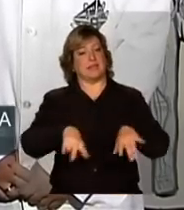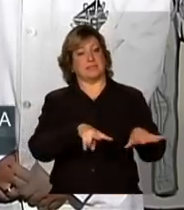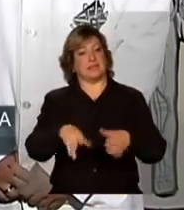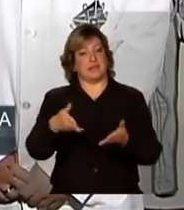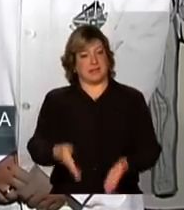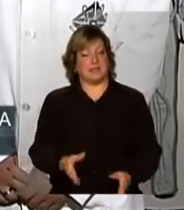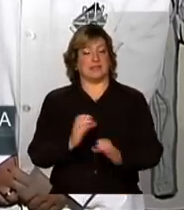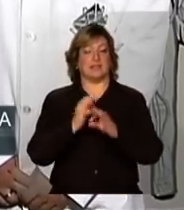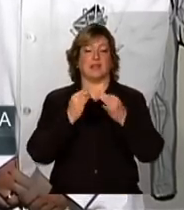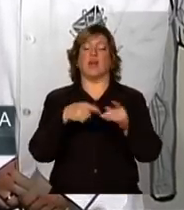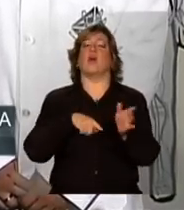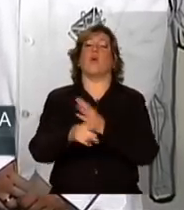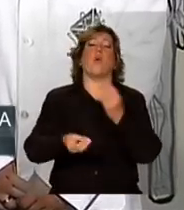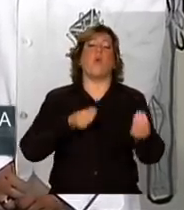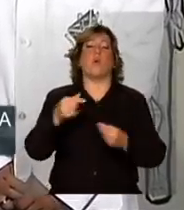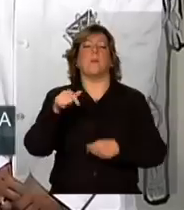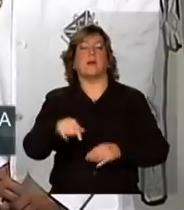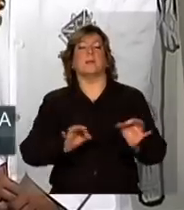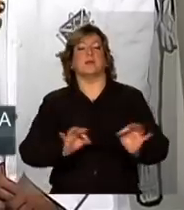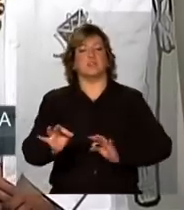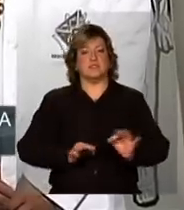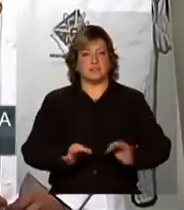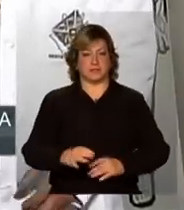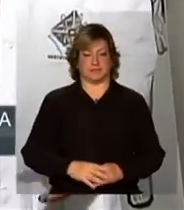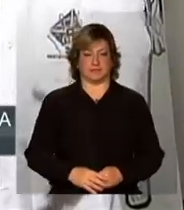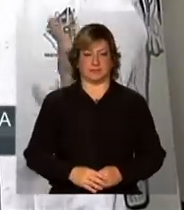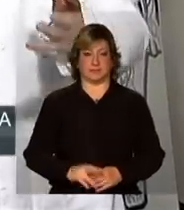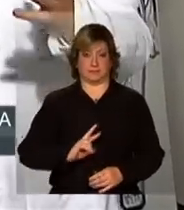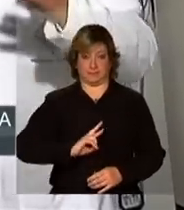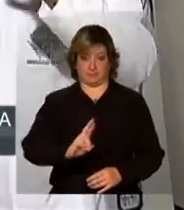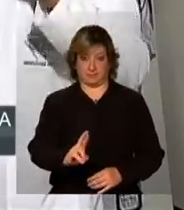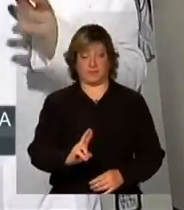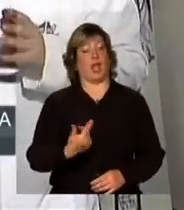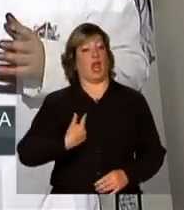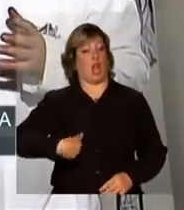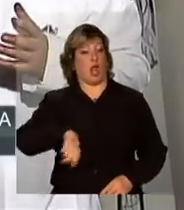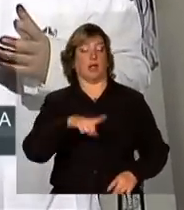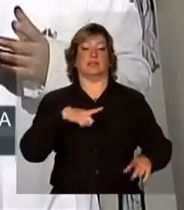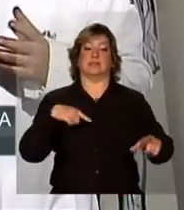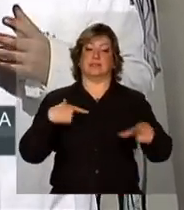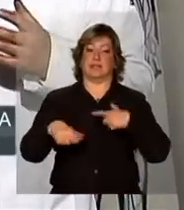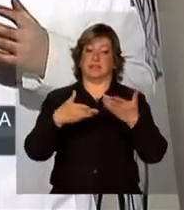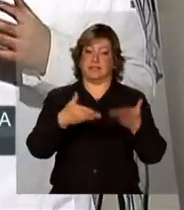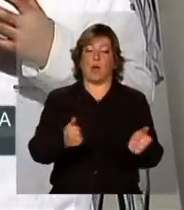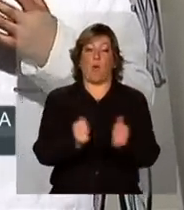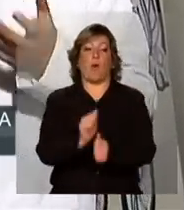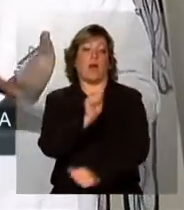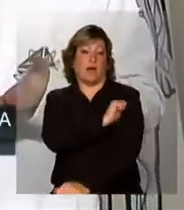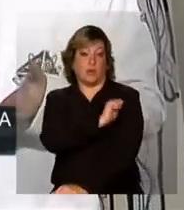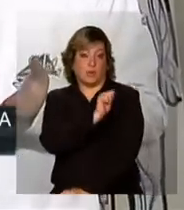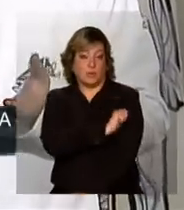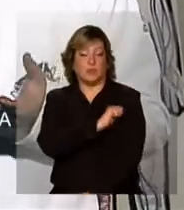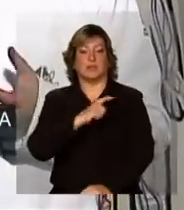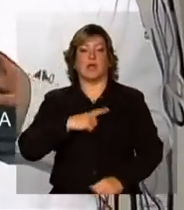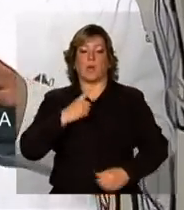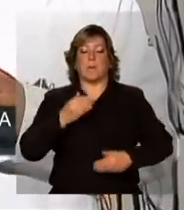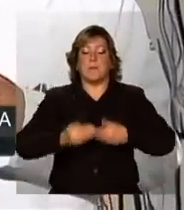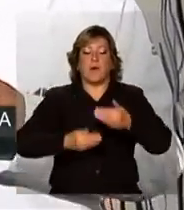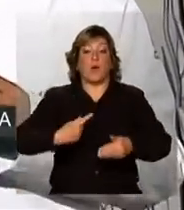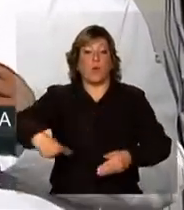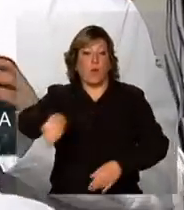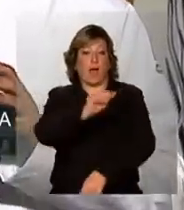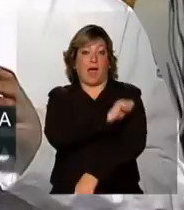Bom, professor, como é esse projeto de reciclagem? Bom, nós trabalhamos ali com os alunos, um processo que eles